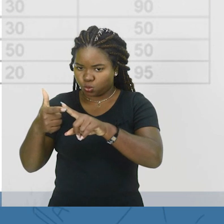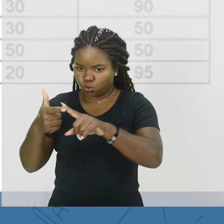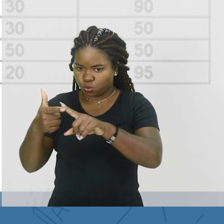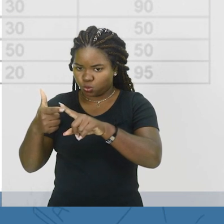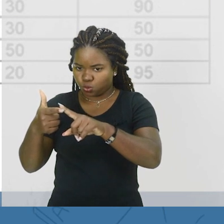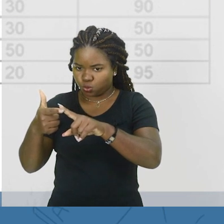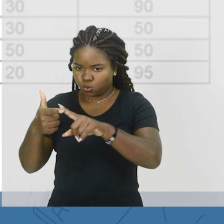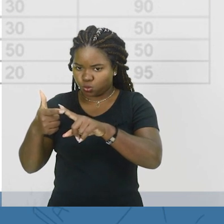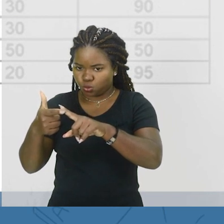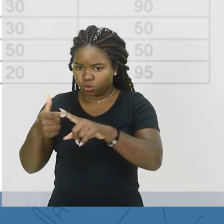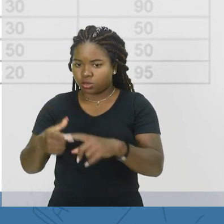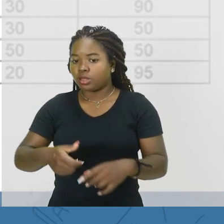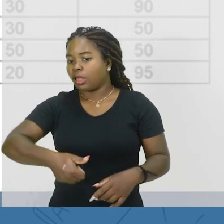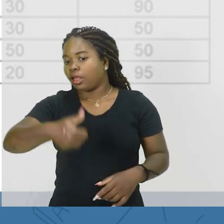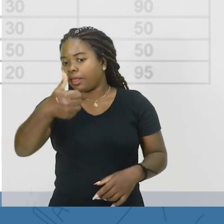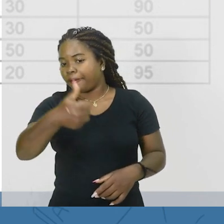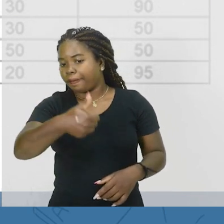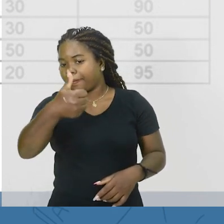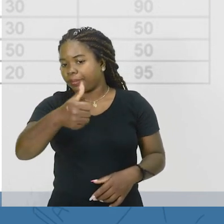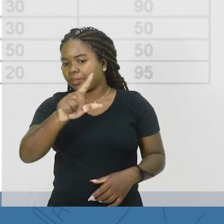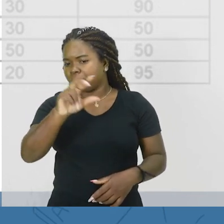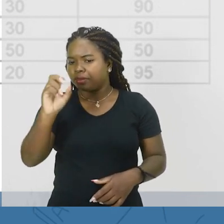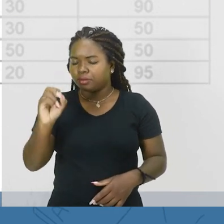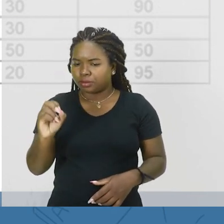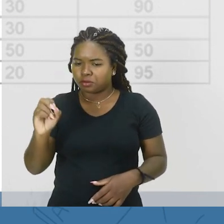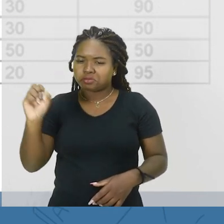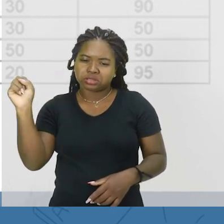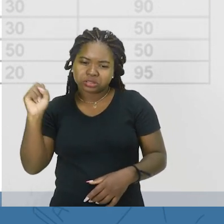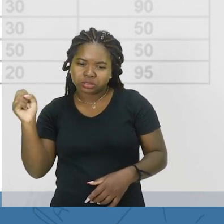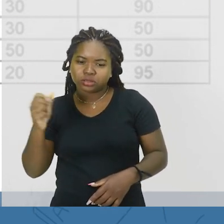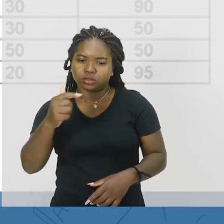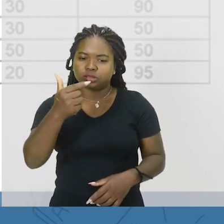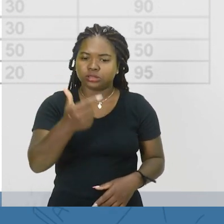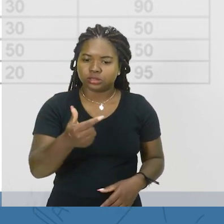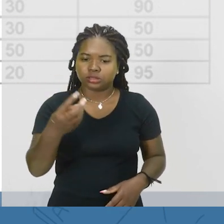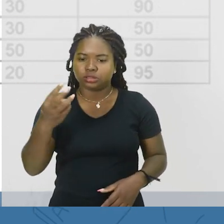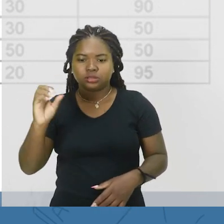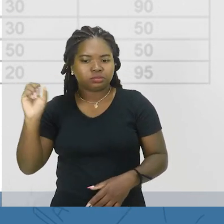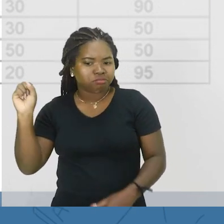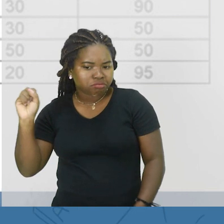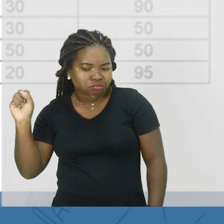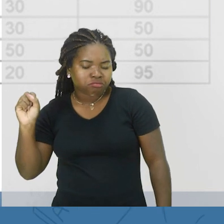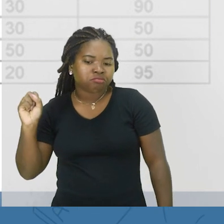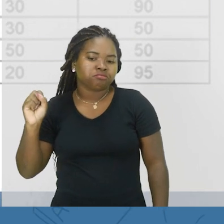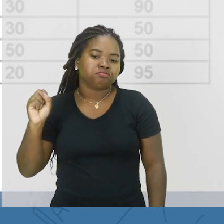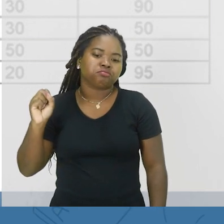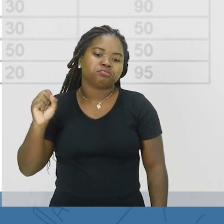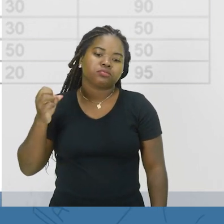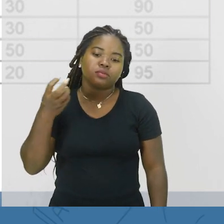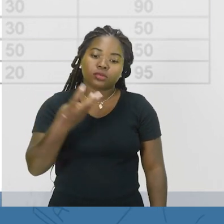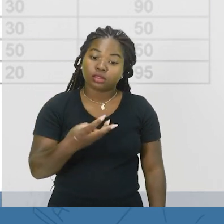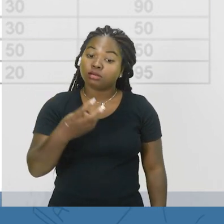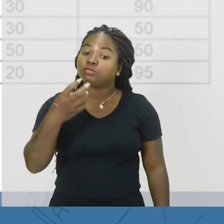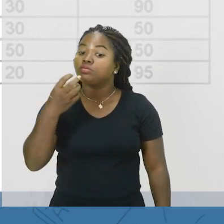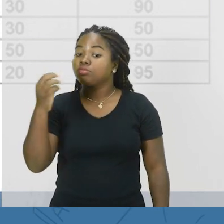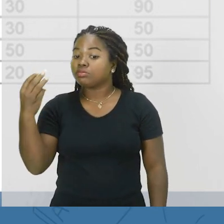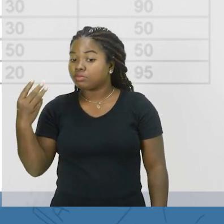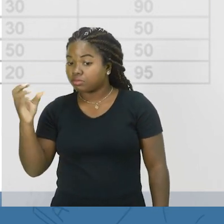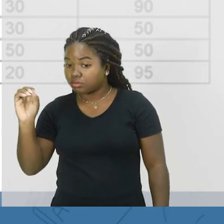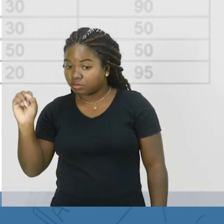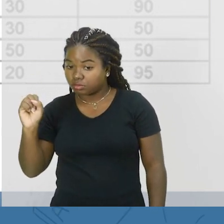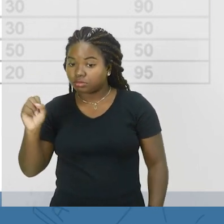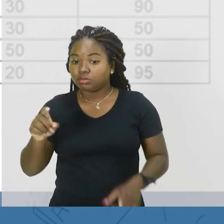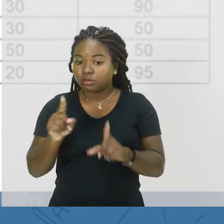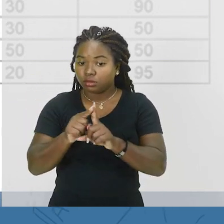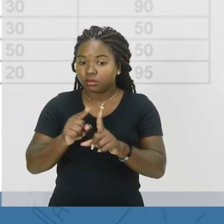aí a lente 1, né? 50 segundos a lente 2, 30 segundos a lente 3, 30 segundos a